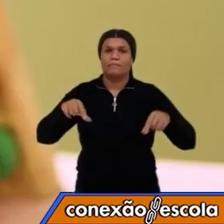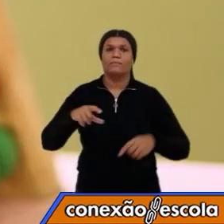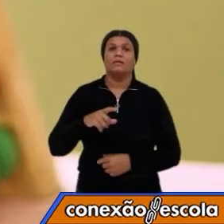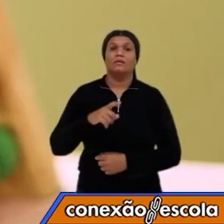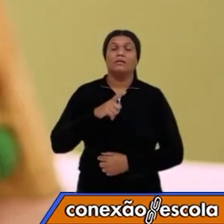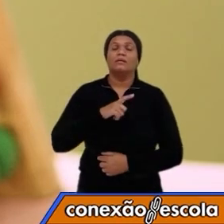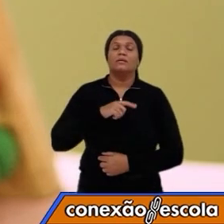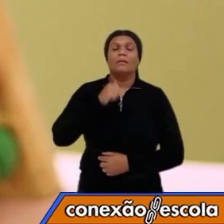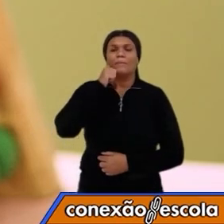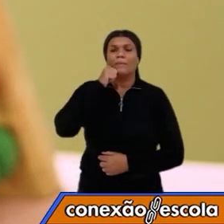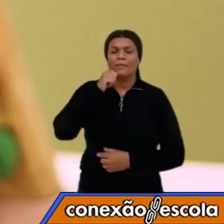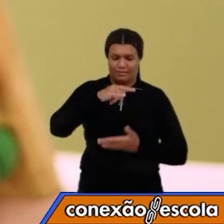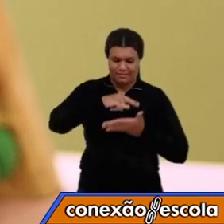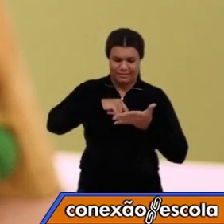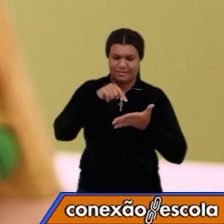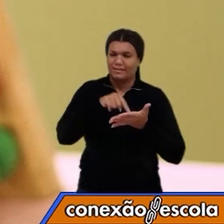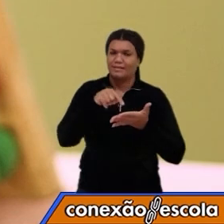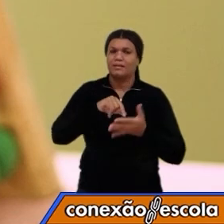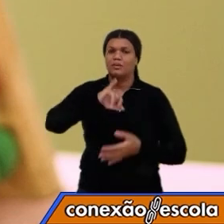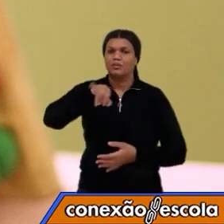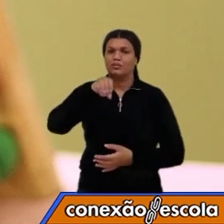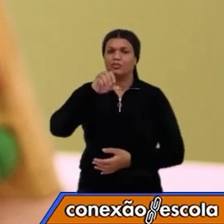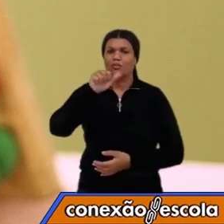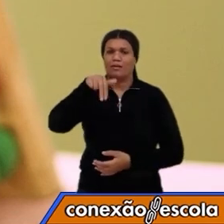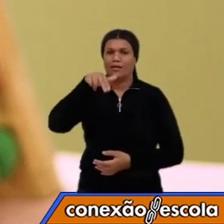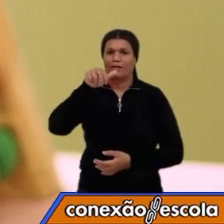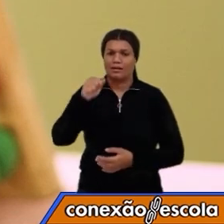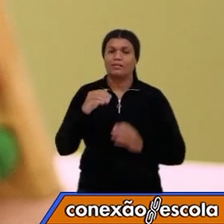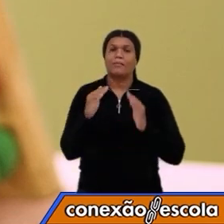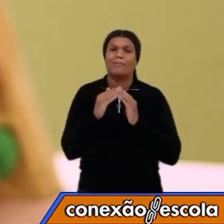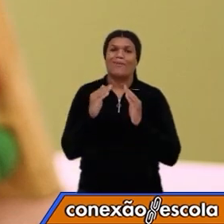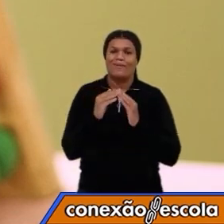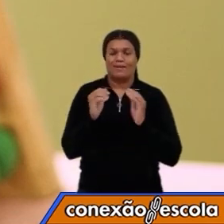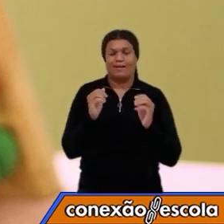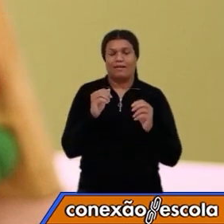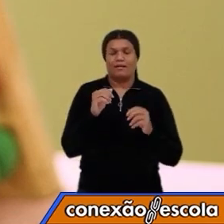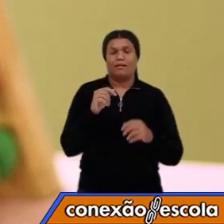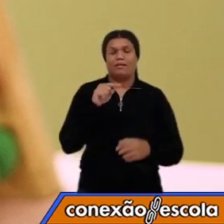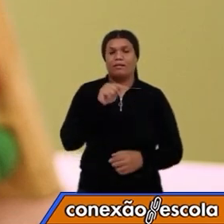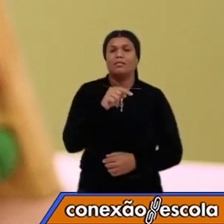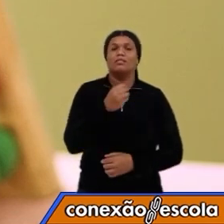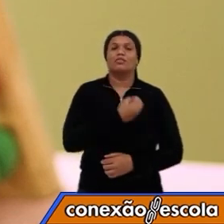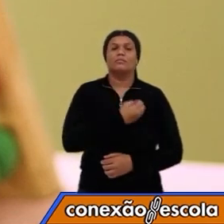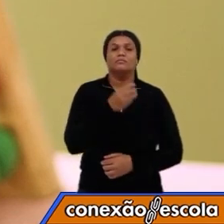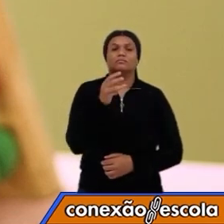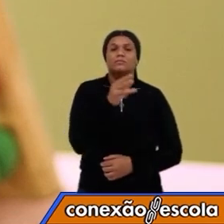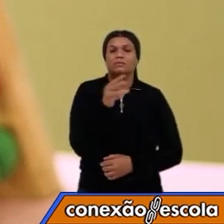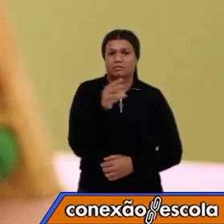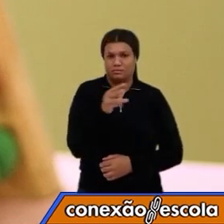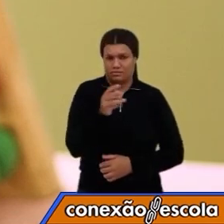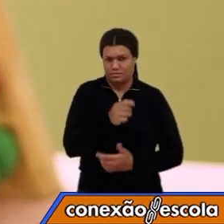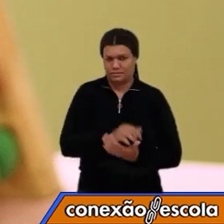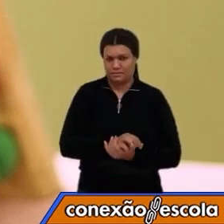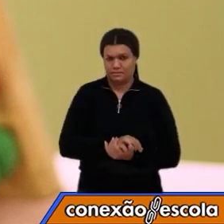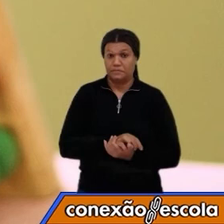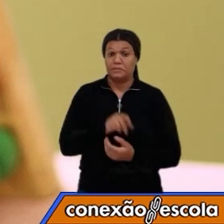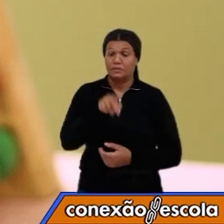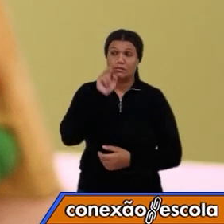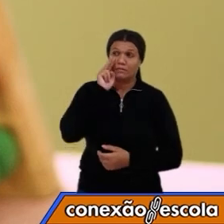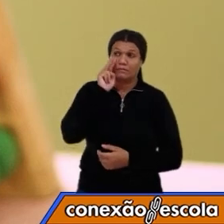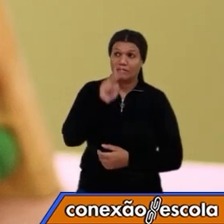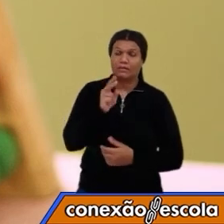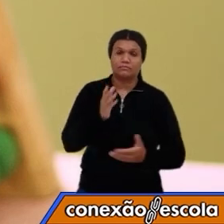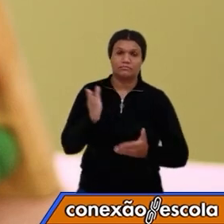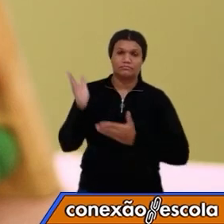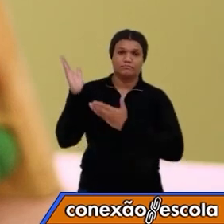33. Nós vamos identificar a casa da Joana, aí na sua tela você vai ver, encontre